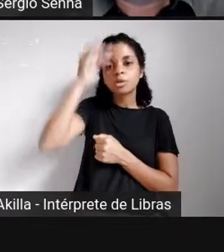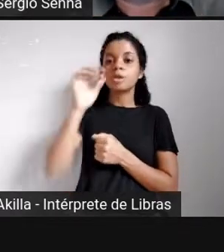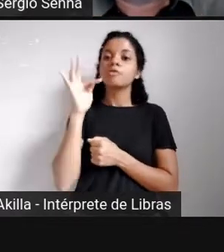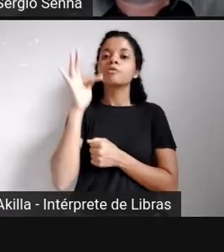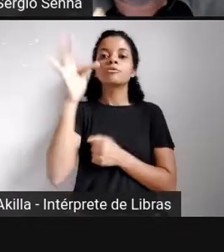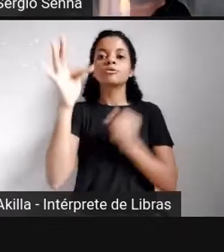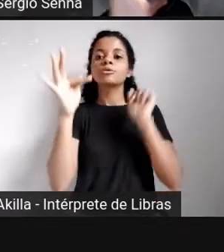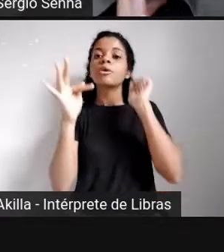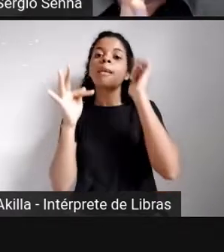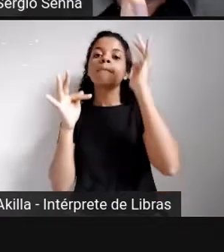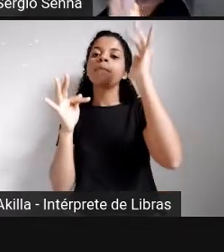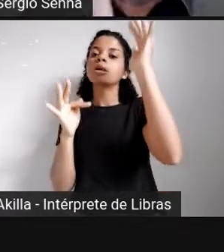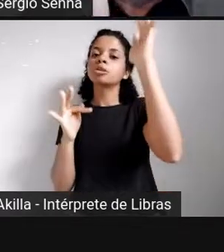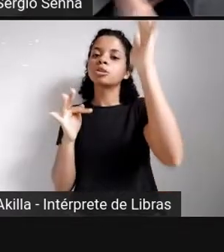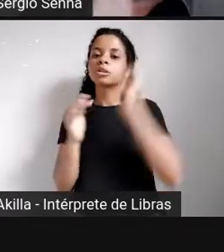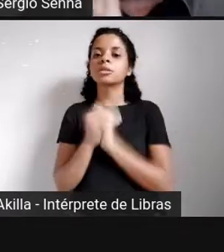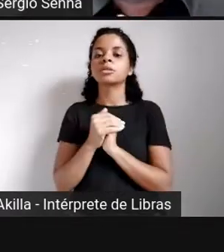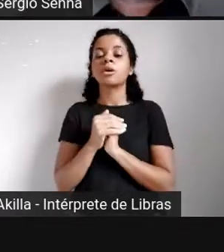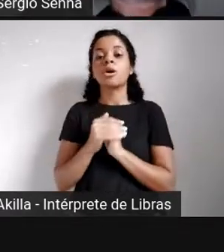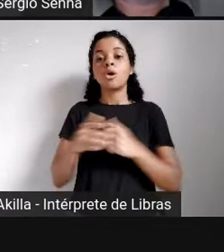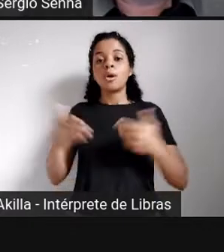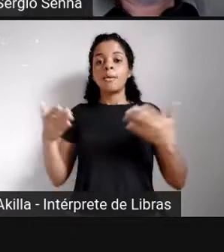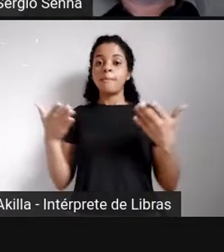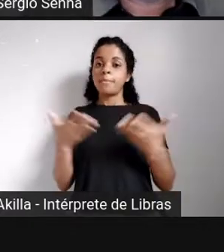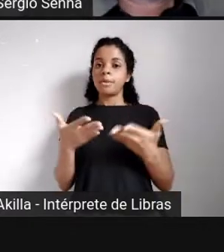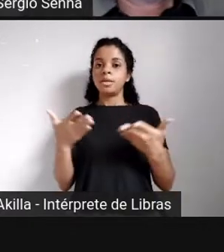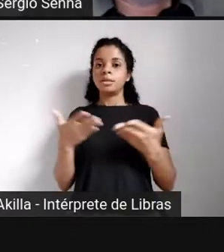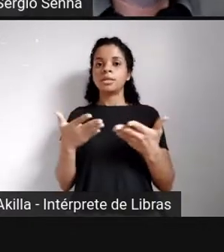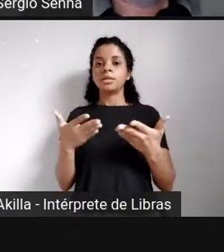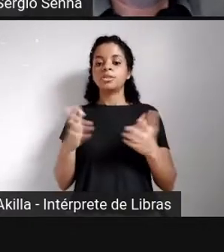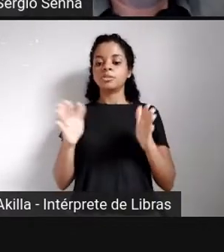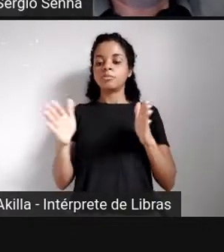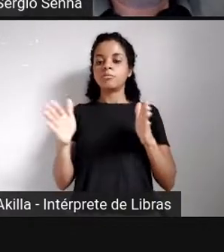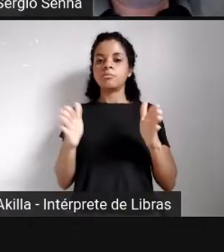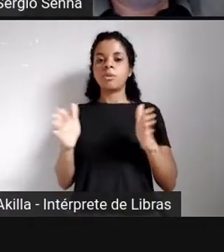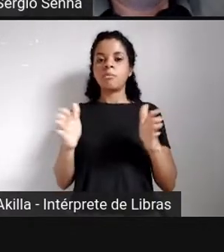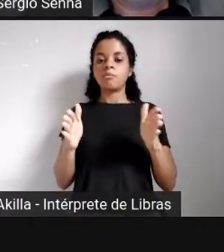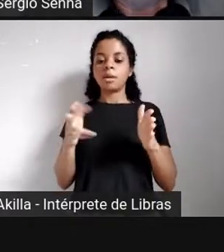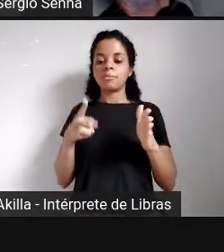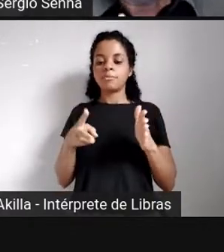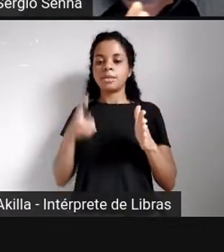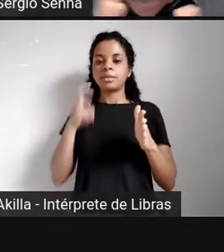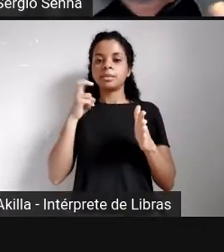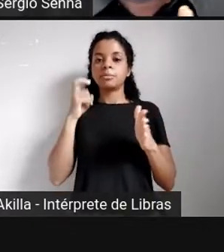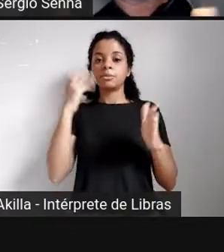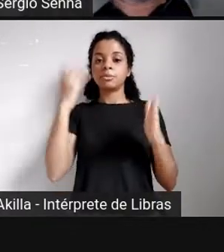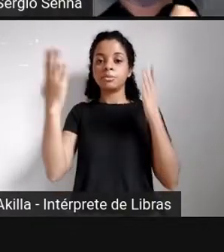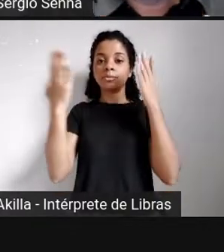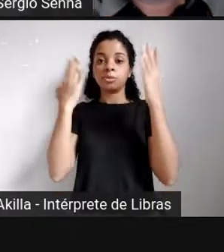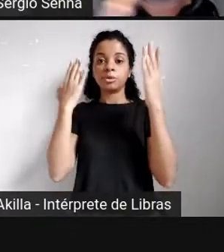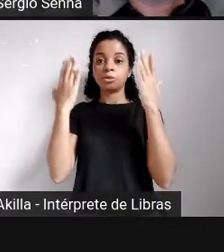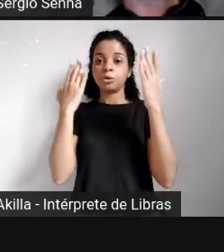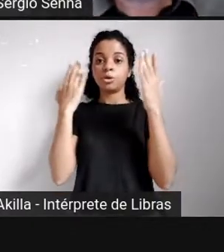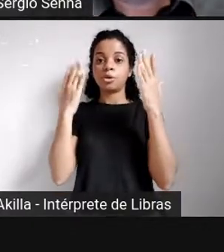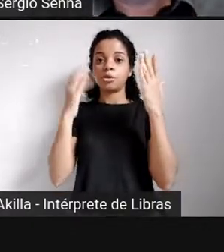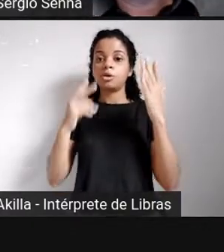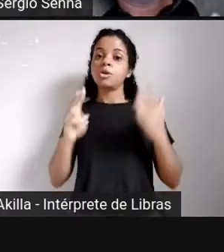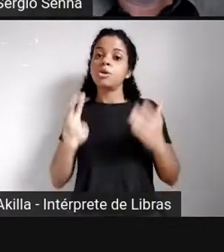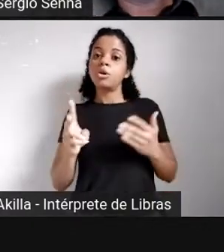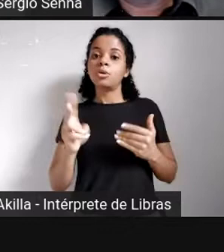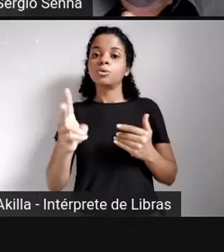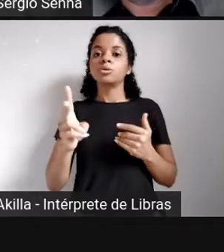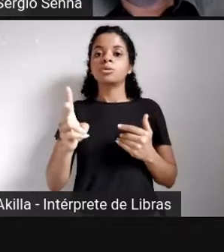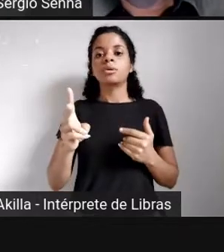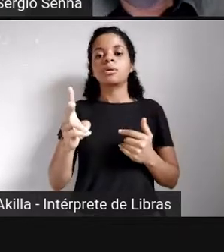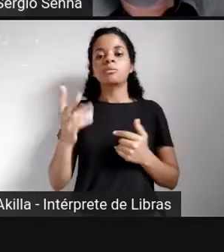trabalha nessas duas pontas. O presente é apenas um pequeno momento de percepção psicológica, de continuidade entre o passado e o